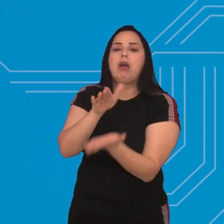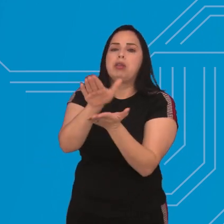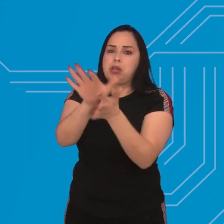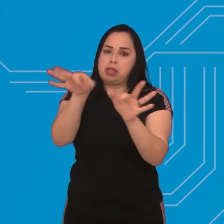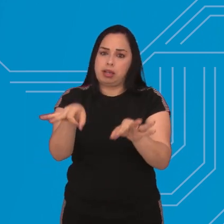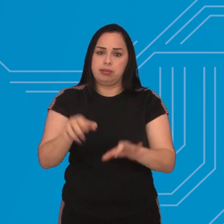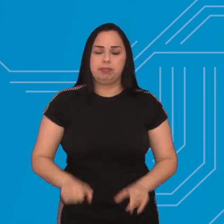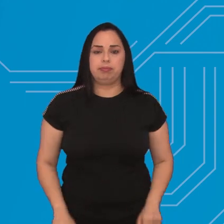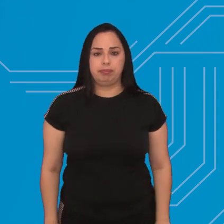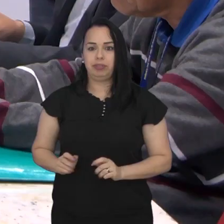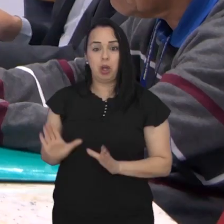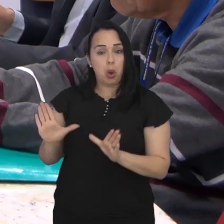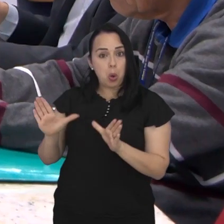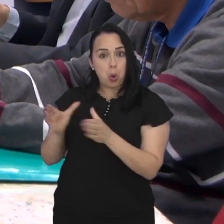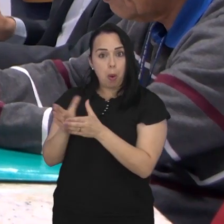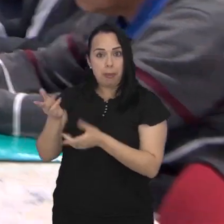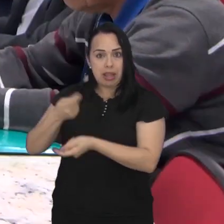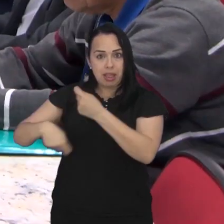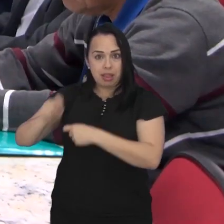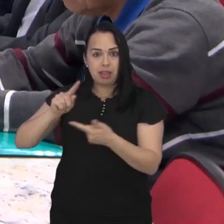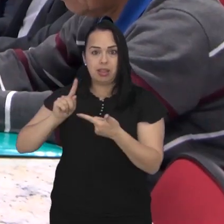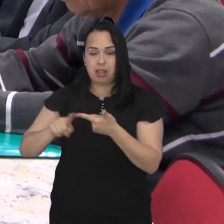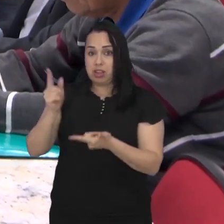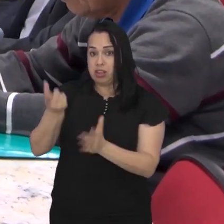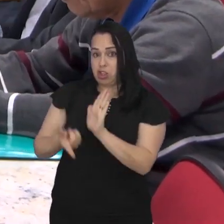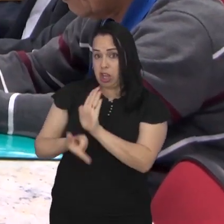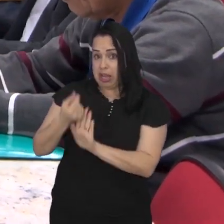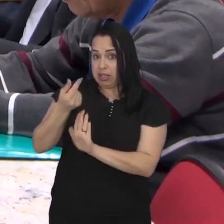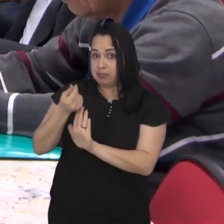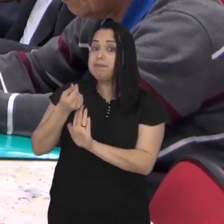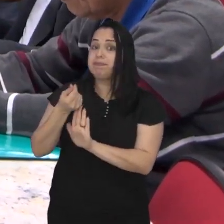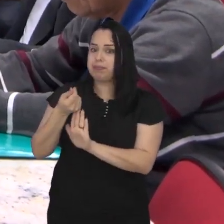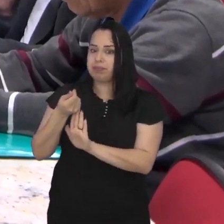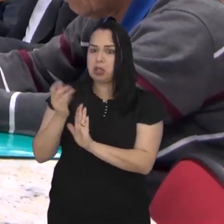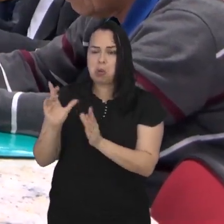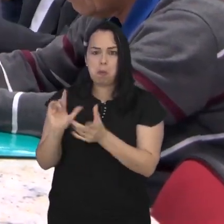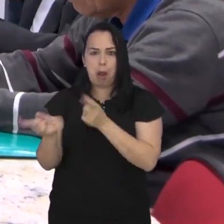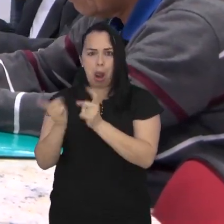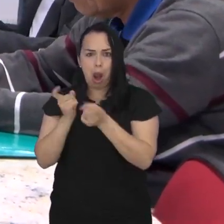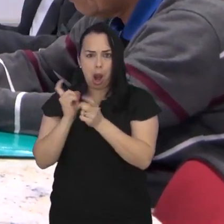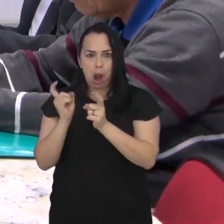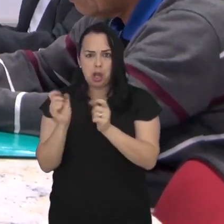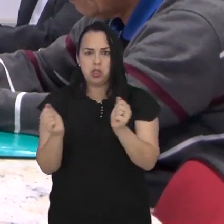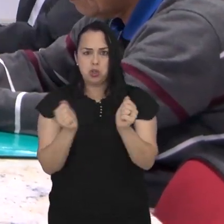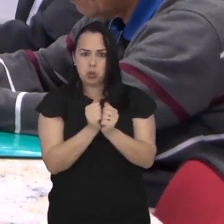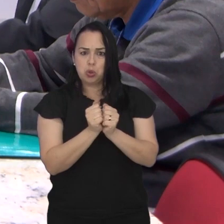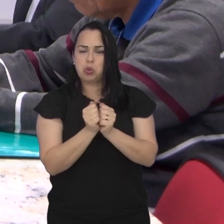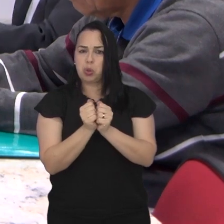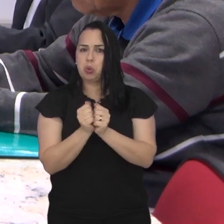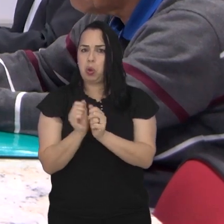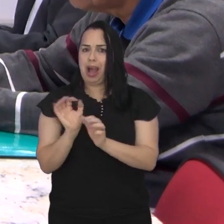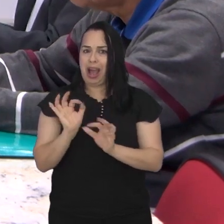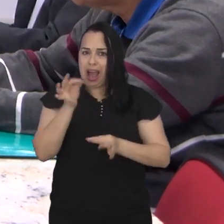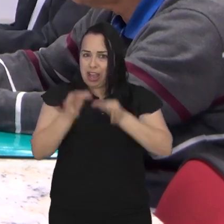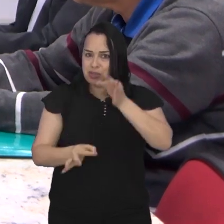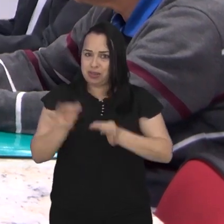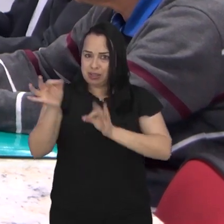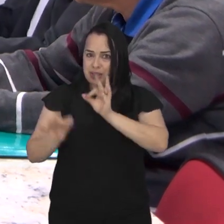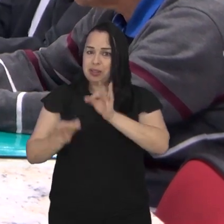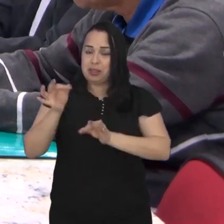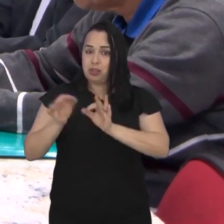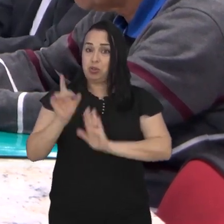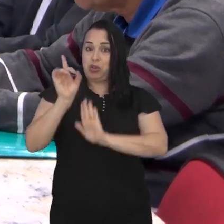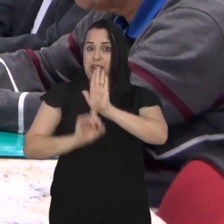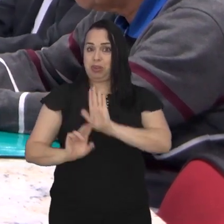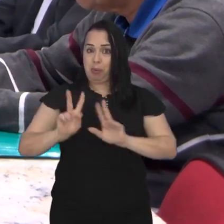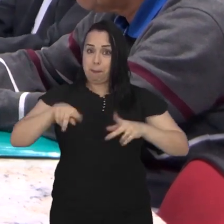recursos públicos. A Comissão de Economia, Finanças e Orçamento se reuniu com a Comissão de Justiça,